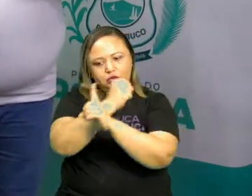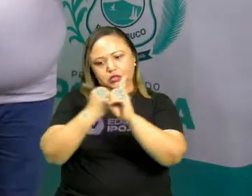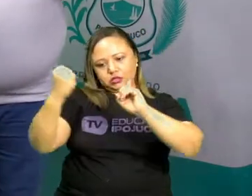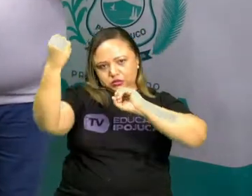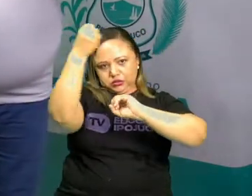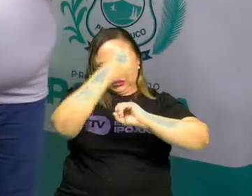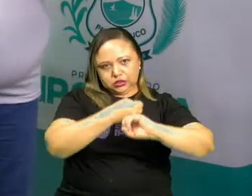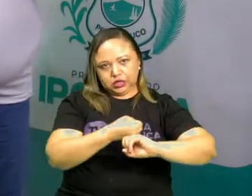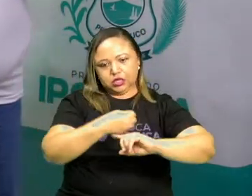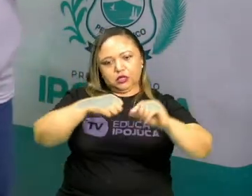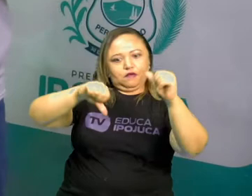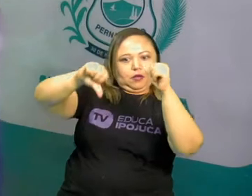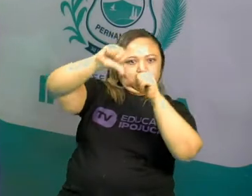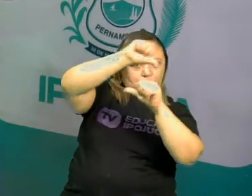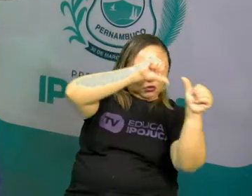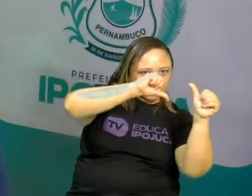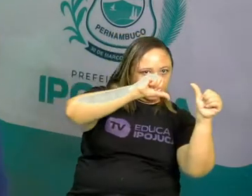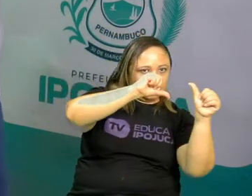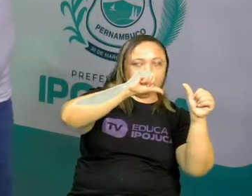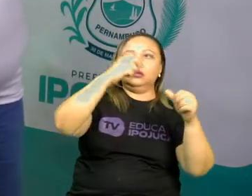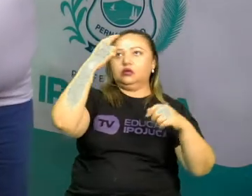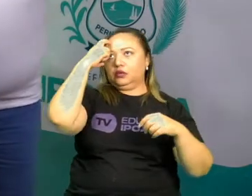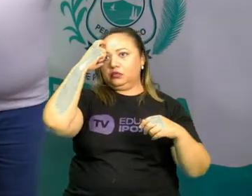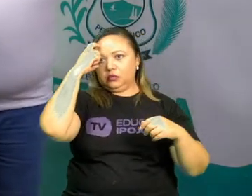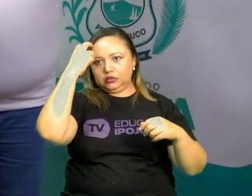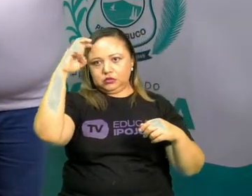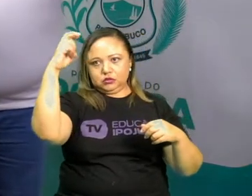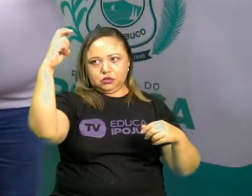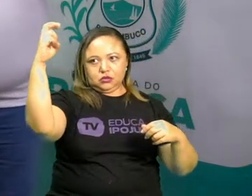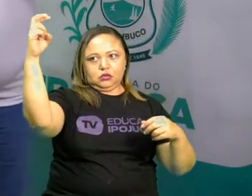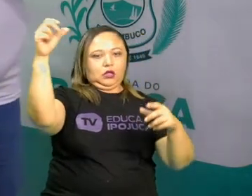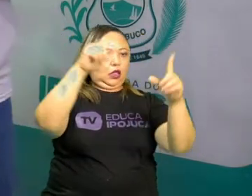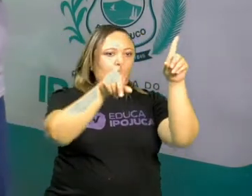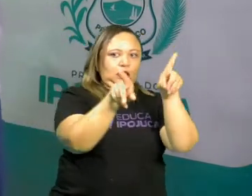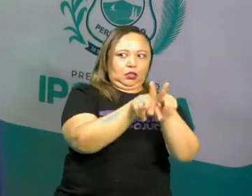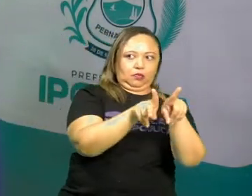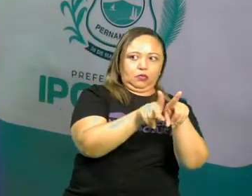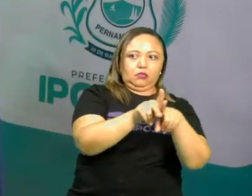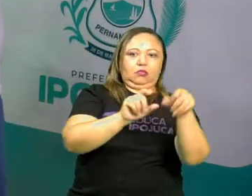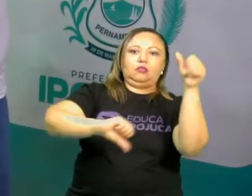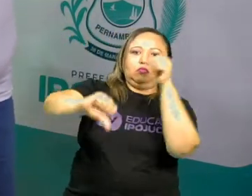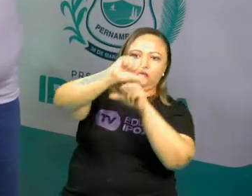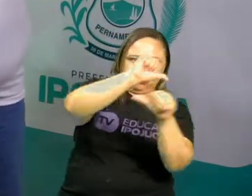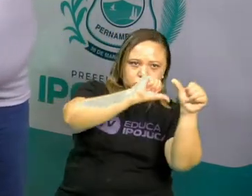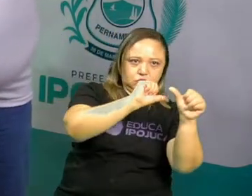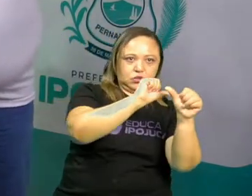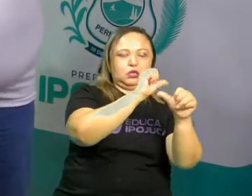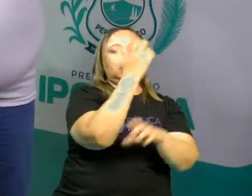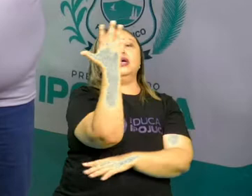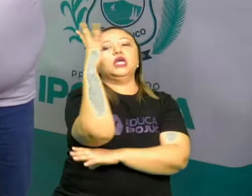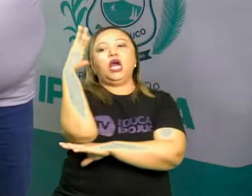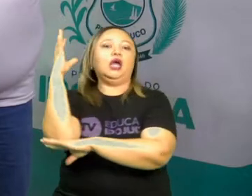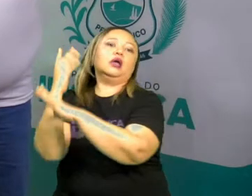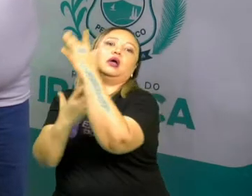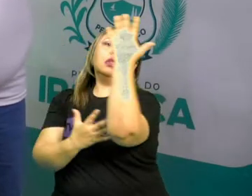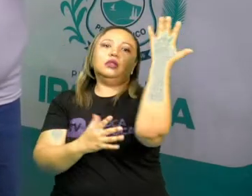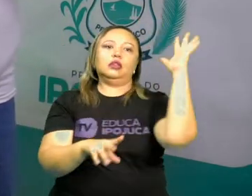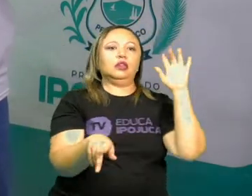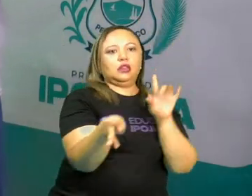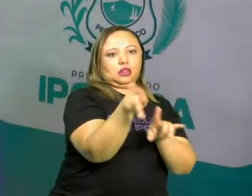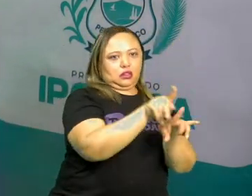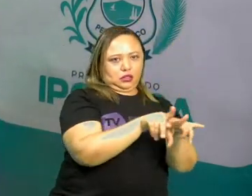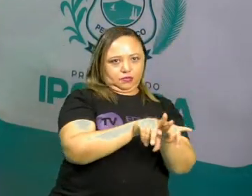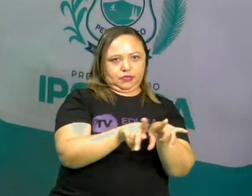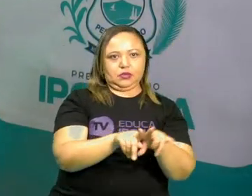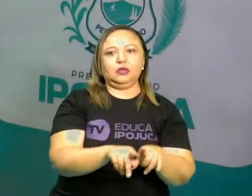por exemplo, ela foi modificando a paisagem de acordo com a sua necessidade, a partir de 500 anos atrás, até